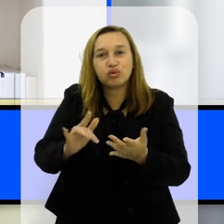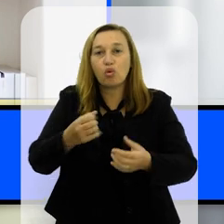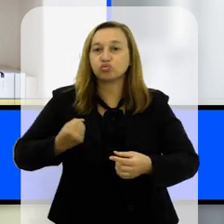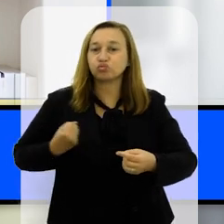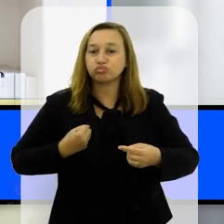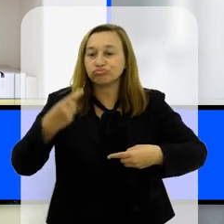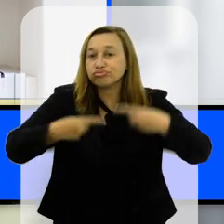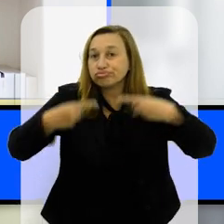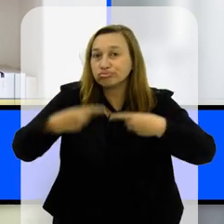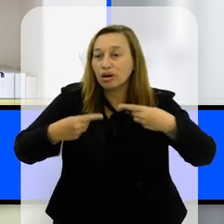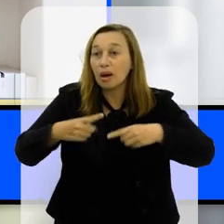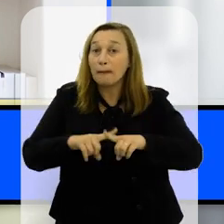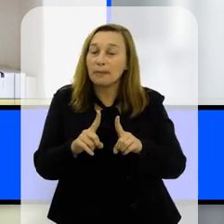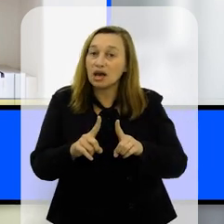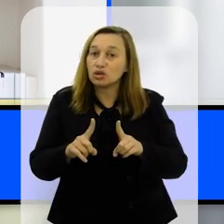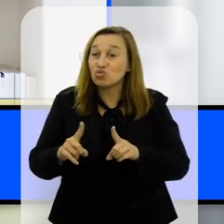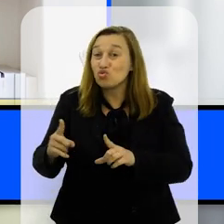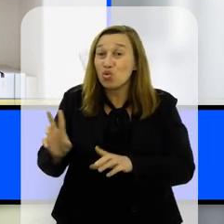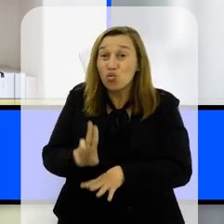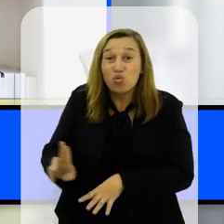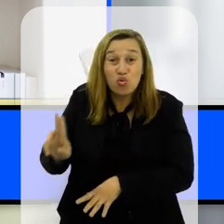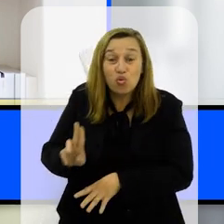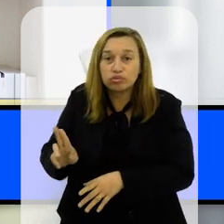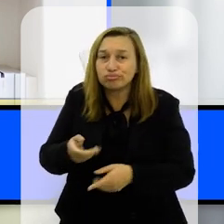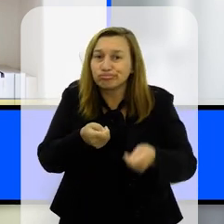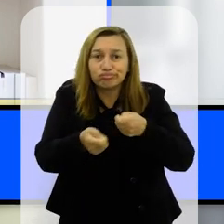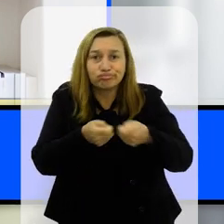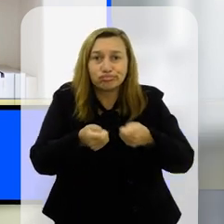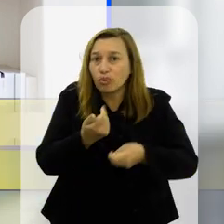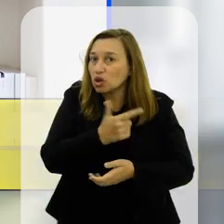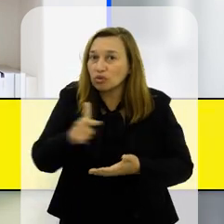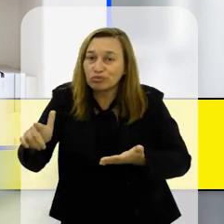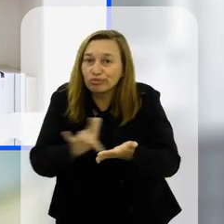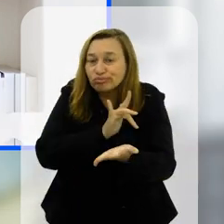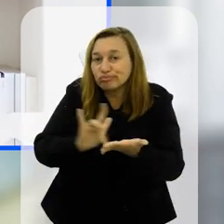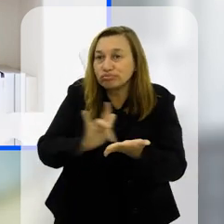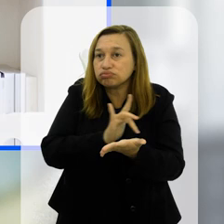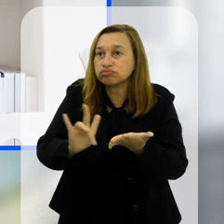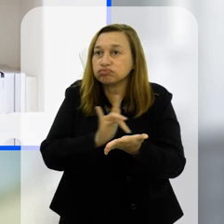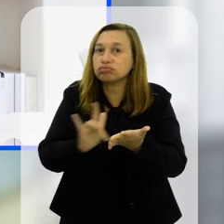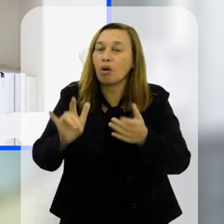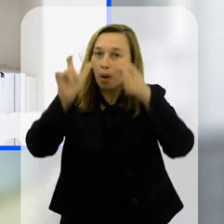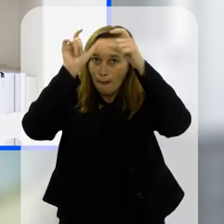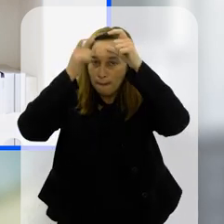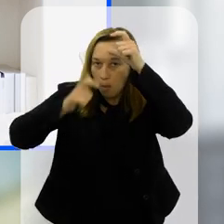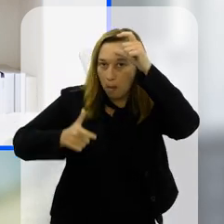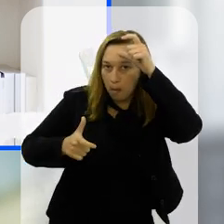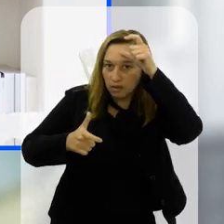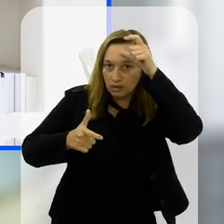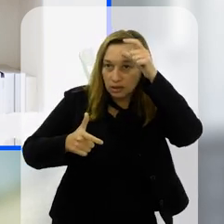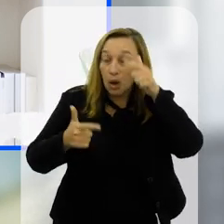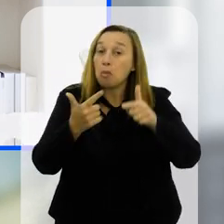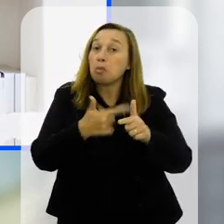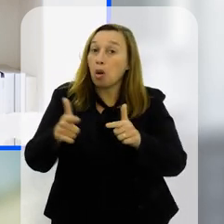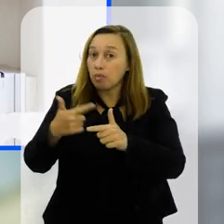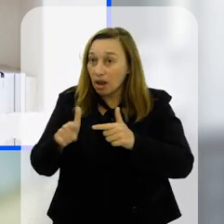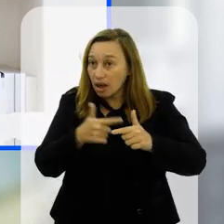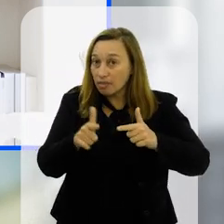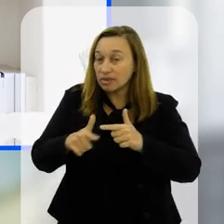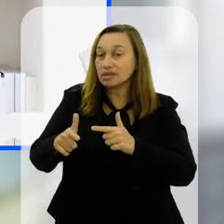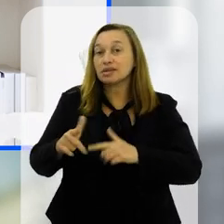indiscutíveis, porém o uso abusivo e sem controle desses aparelhos pode gerar transtornos e sérias